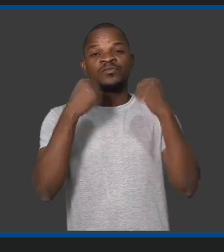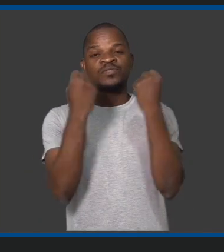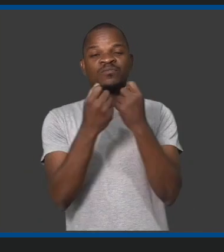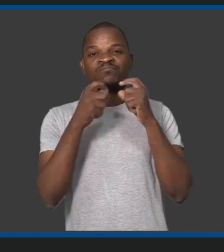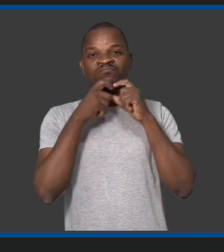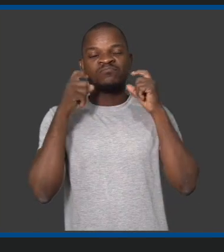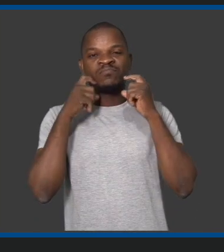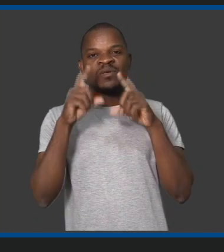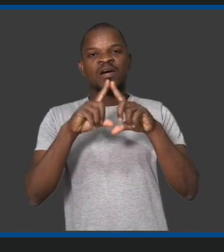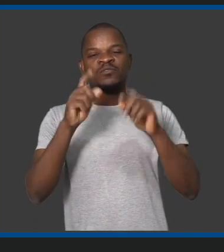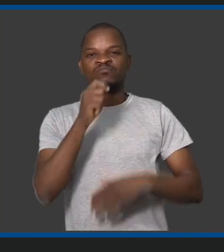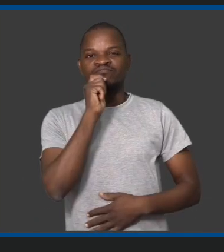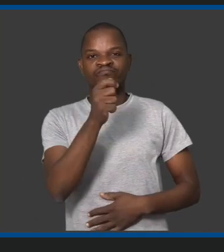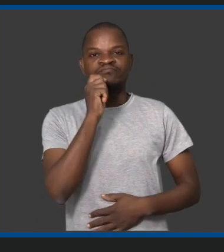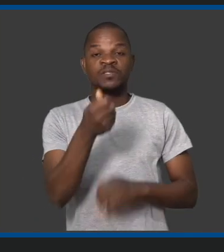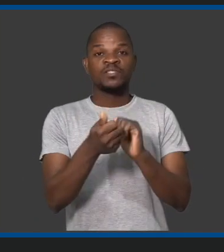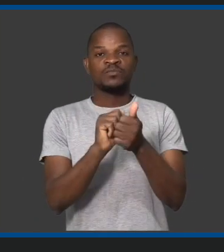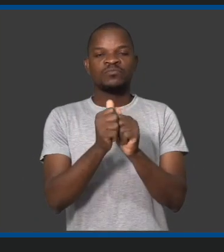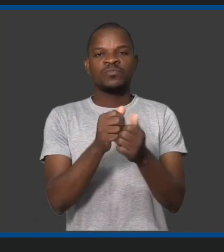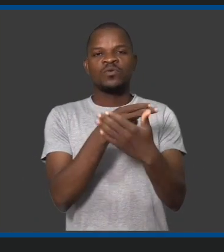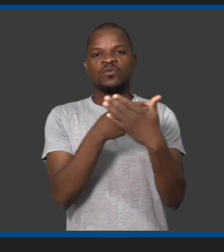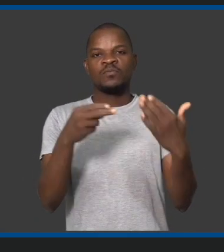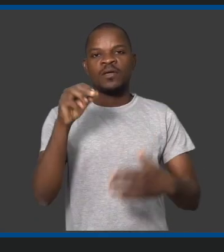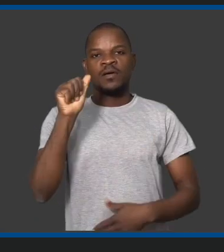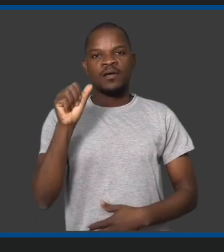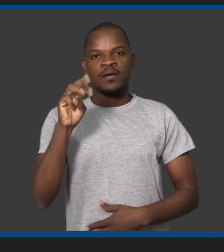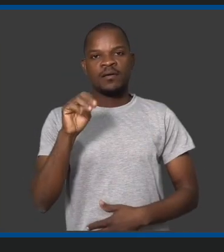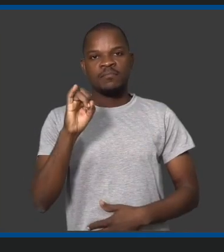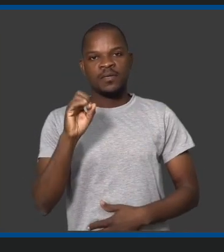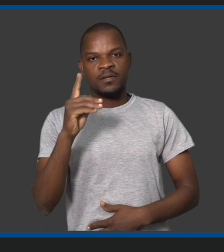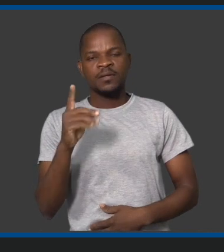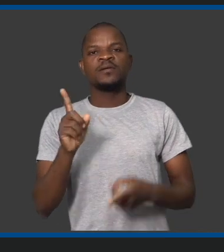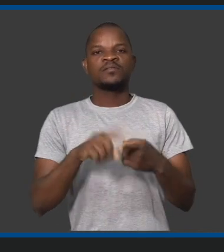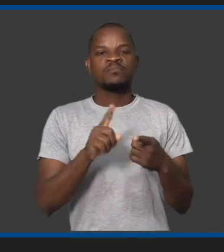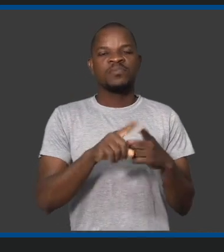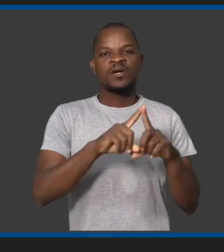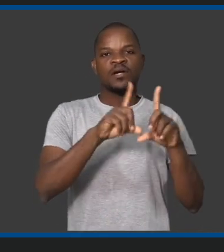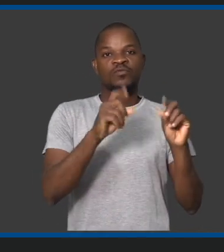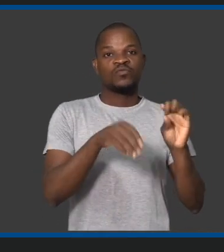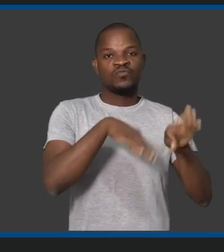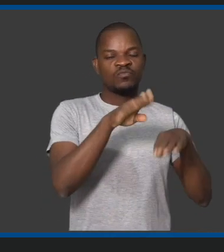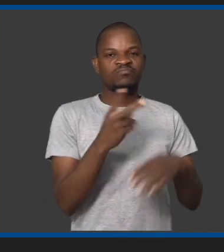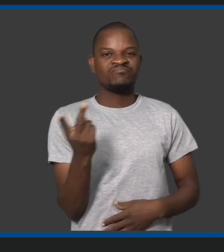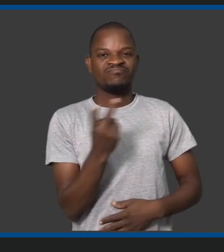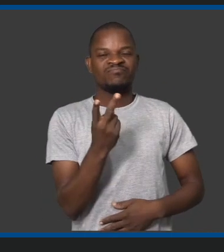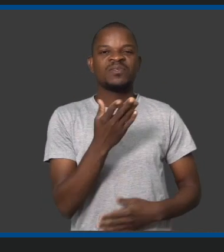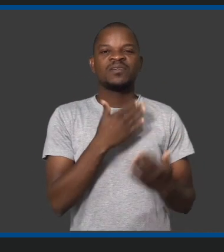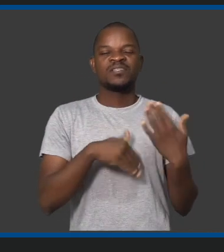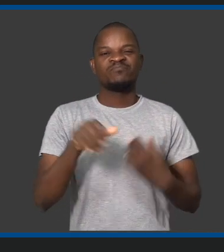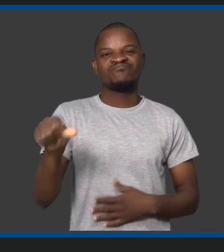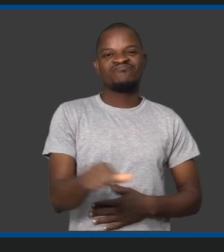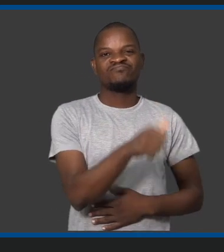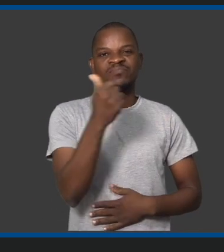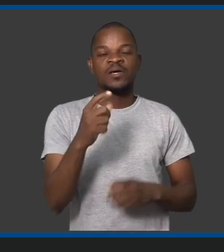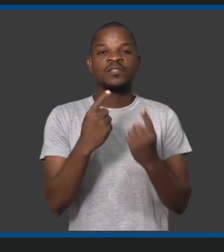A Associação Moçambicana de Imprensa Desportiva, a MIDE e a Liga Moçambicana de Futebol pretendem melhorar as